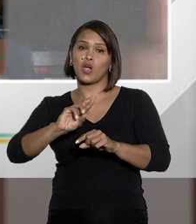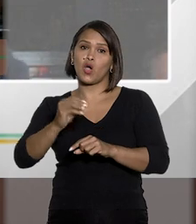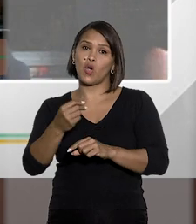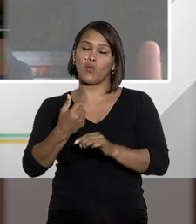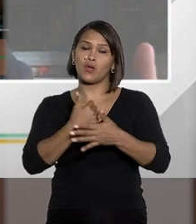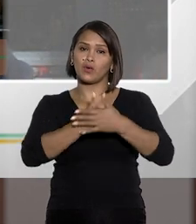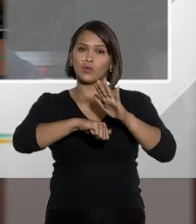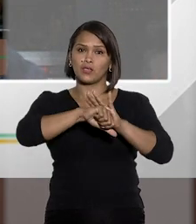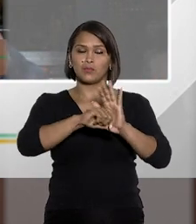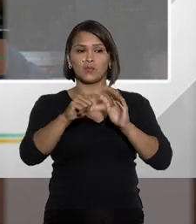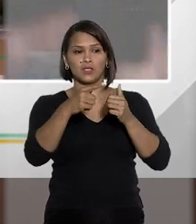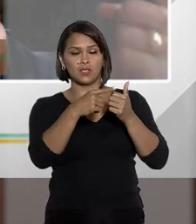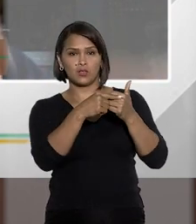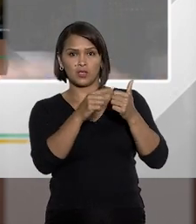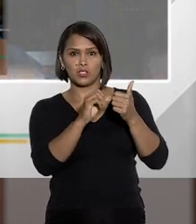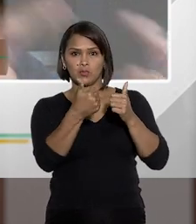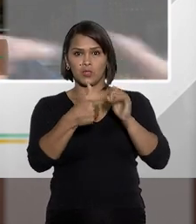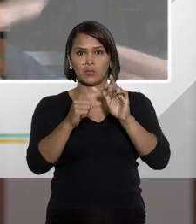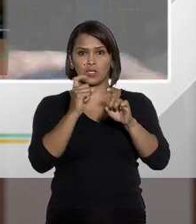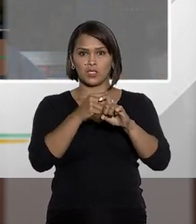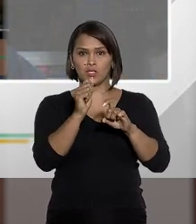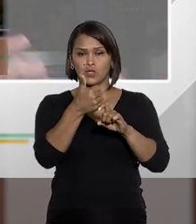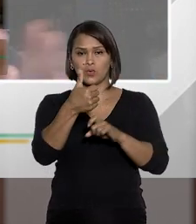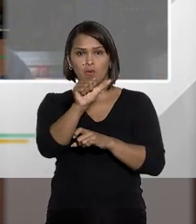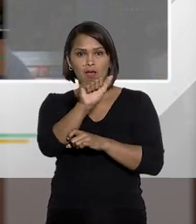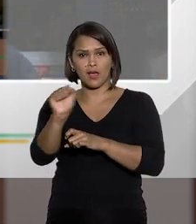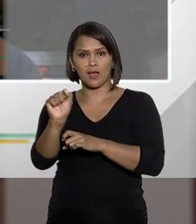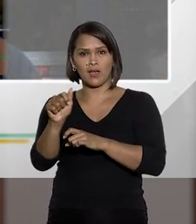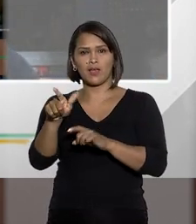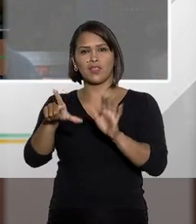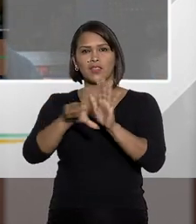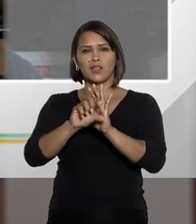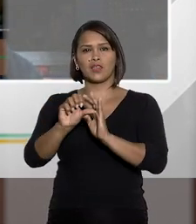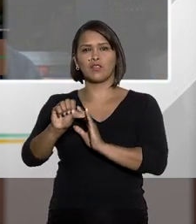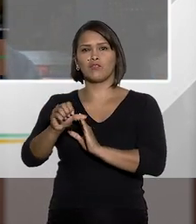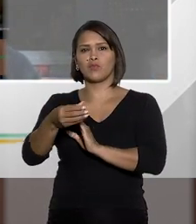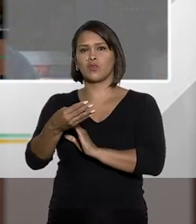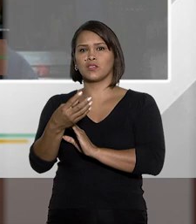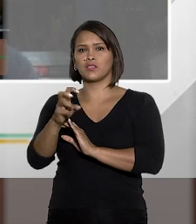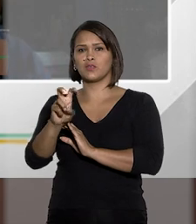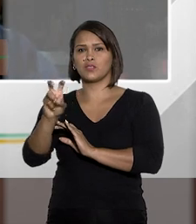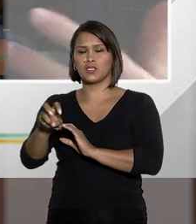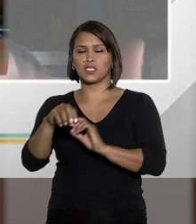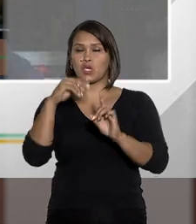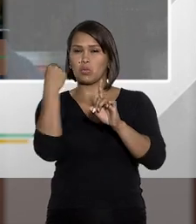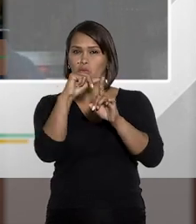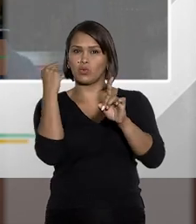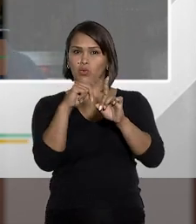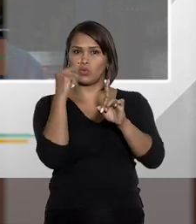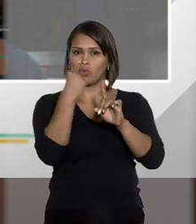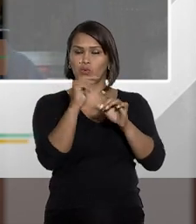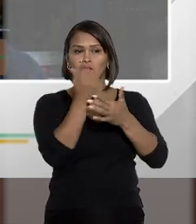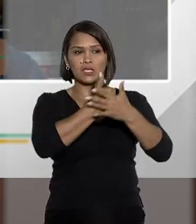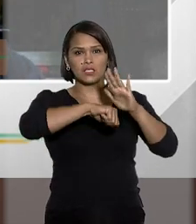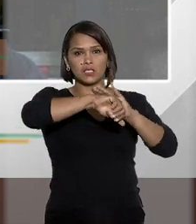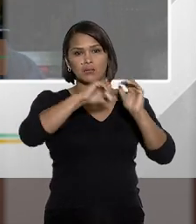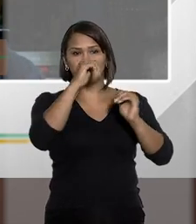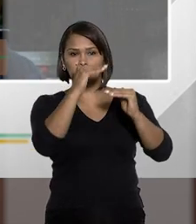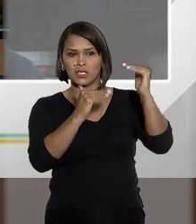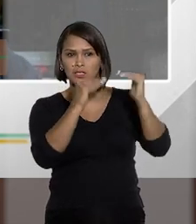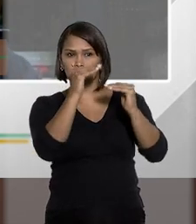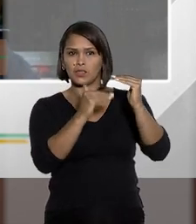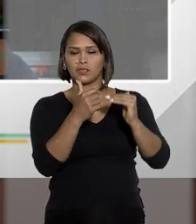Ou estará cometendo o crime do artigo 1º, inciso 1, letra A, da lei 9.455, tortura, crime